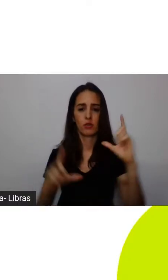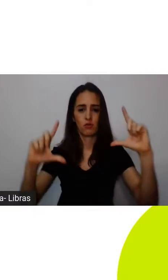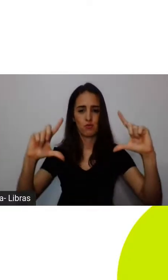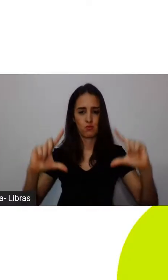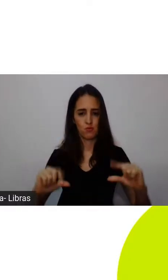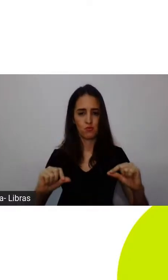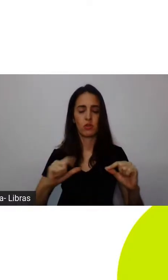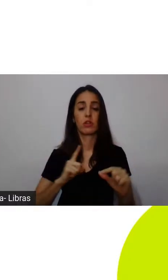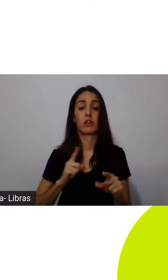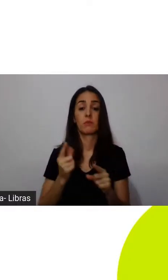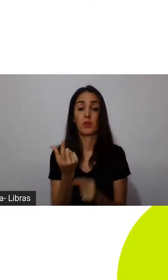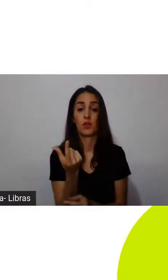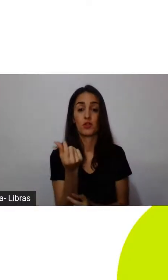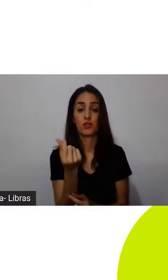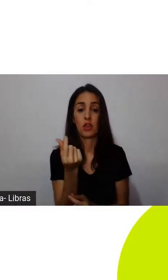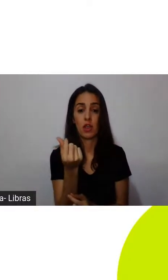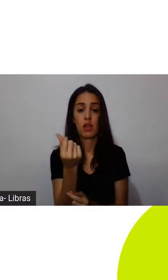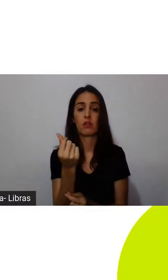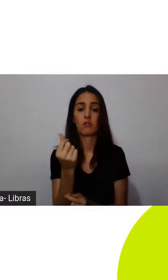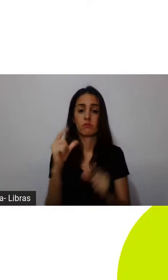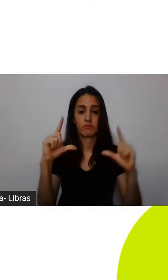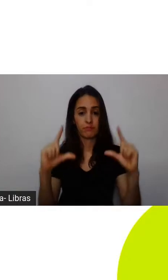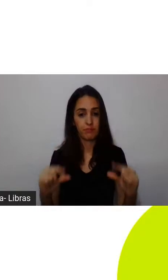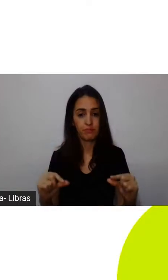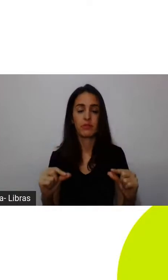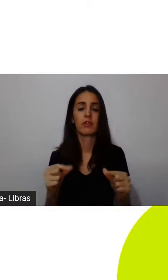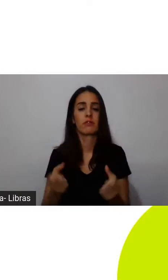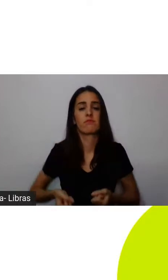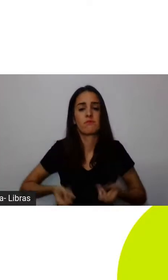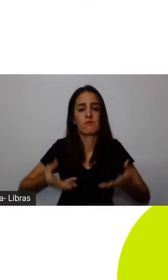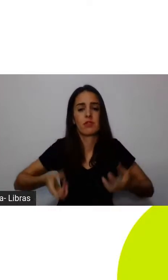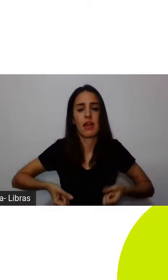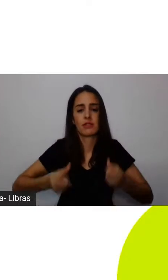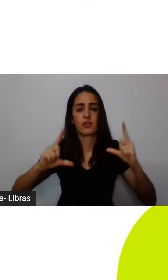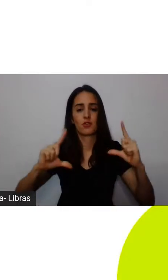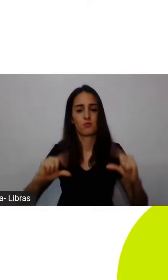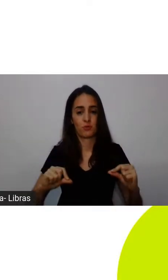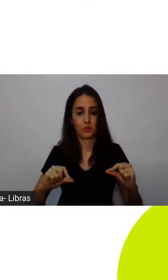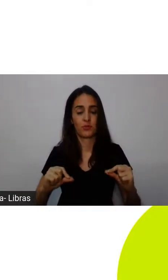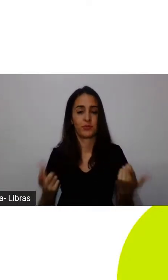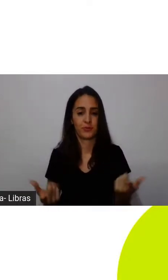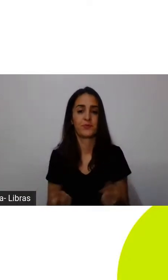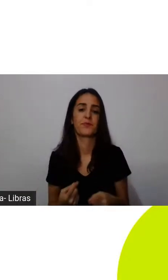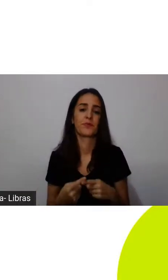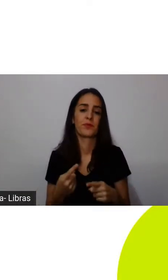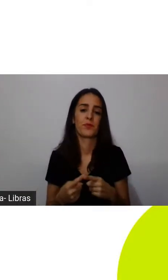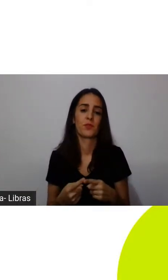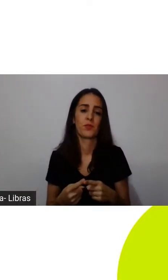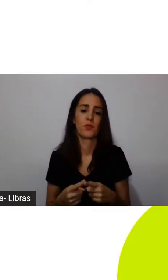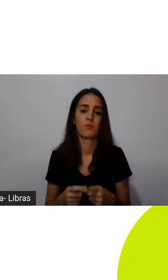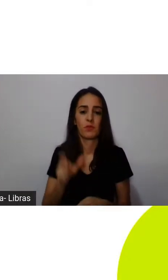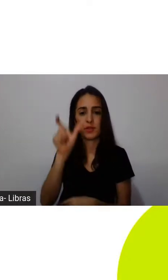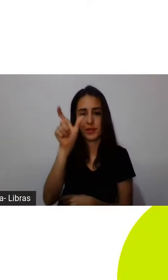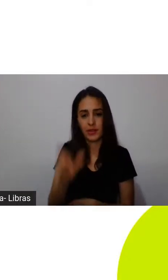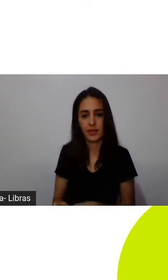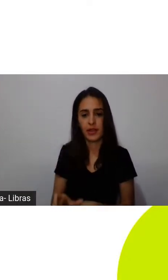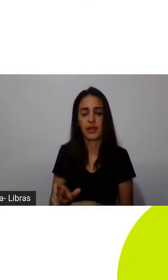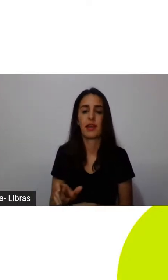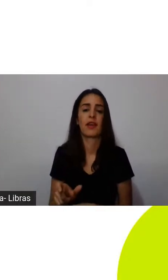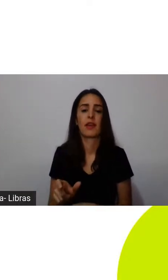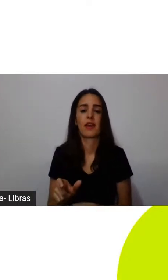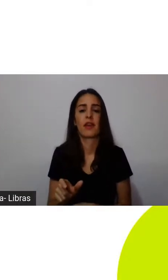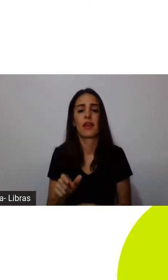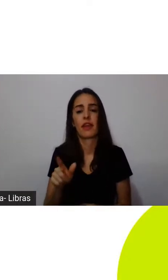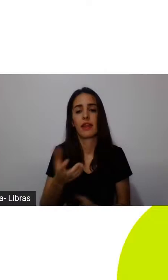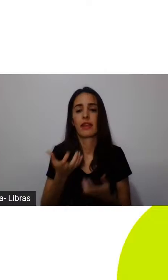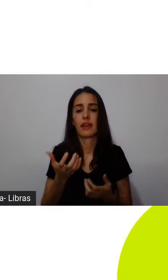mais e as pessoas queriam diminuir de tamanho e aumentar o padrão de vida. E é assim que o personagem principal vai pensar, ele queria aumentar